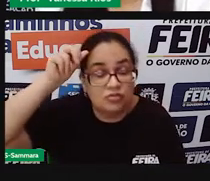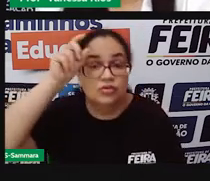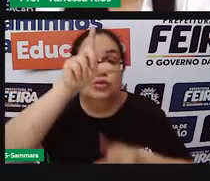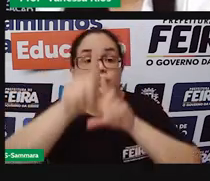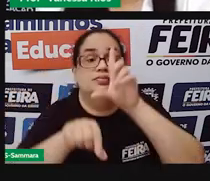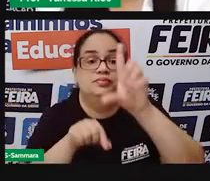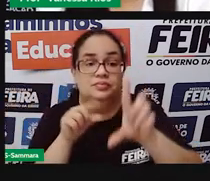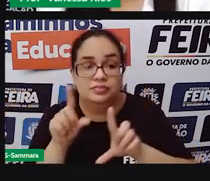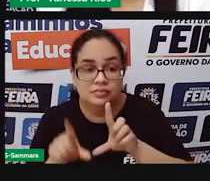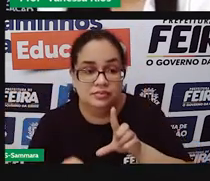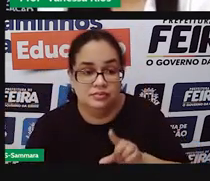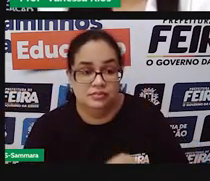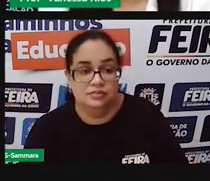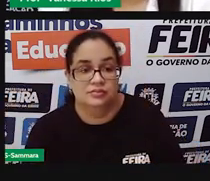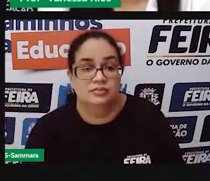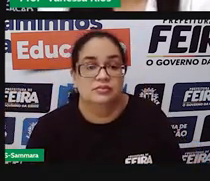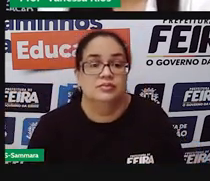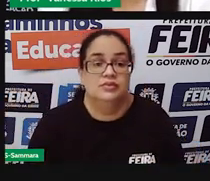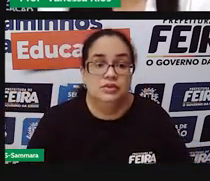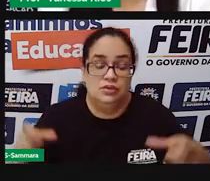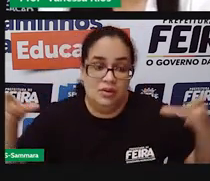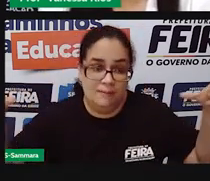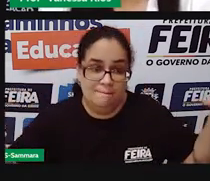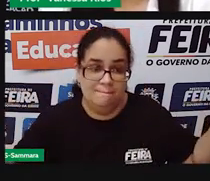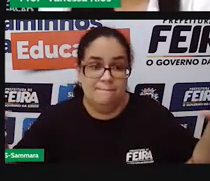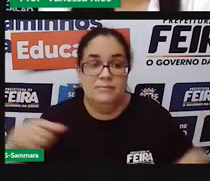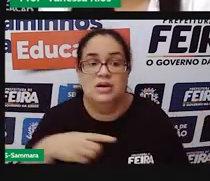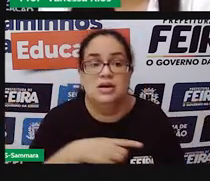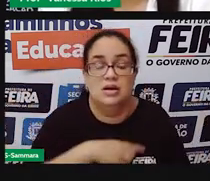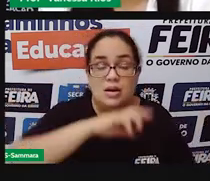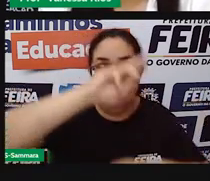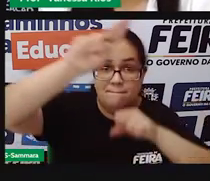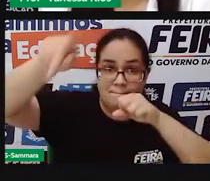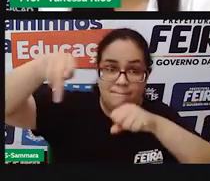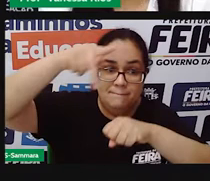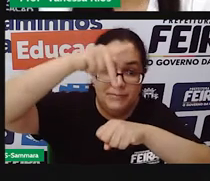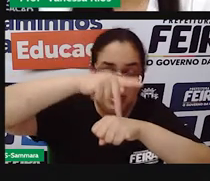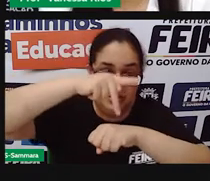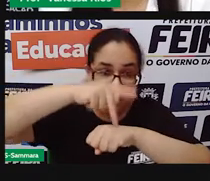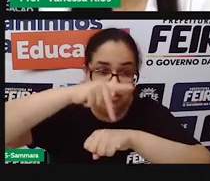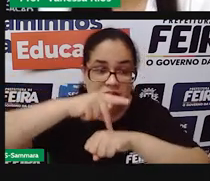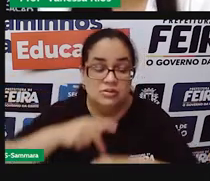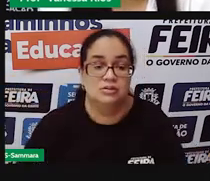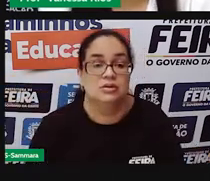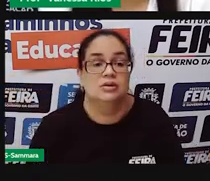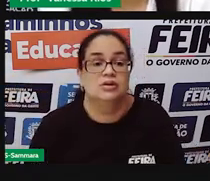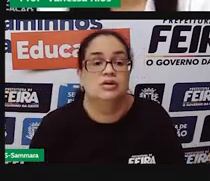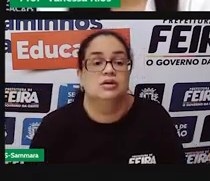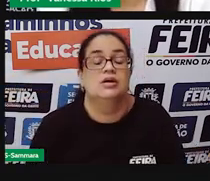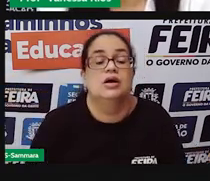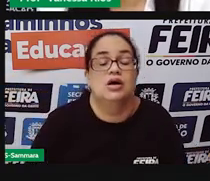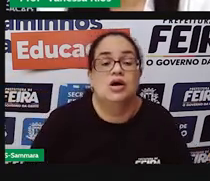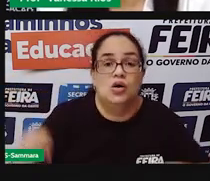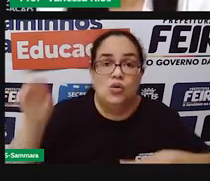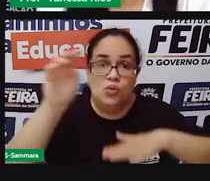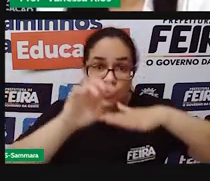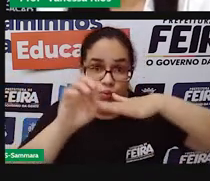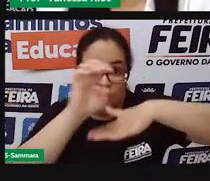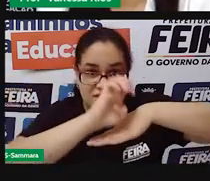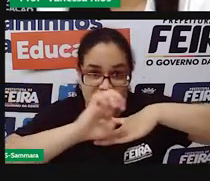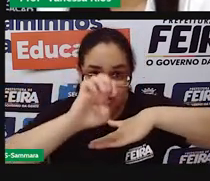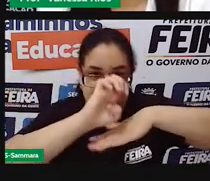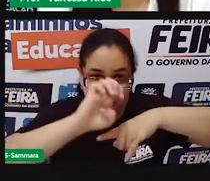Então, tanto na escala maior, né, que corresponde ao país, também ao Estado e também